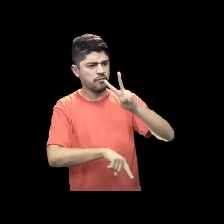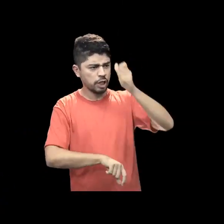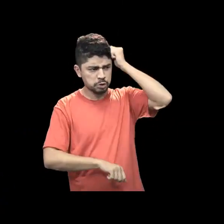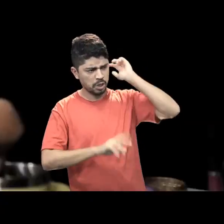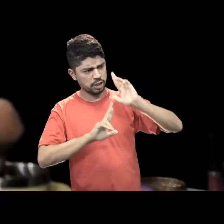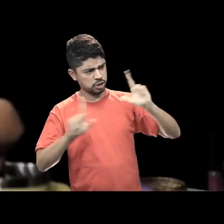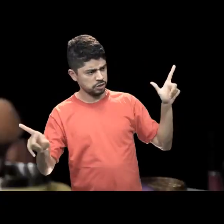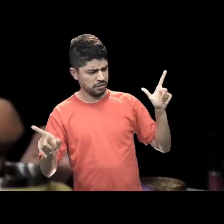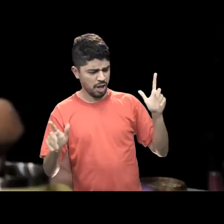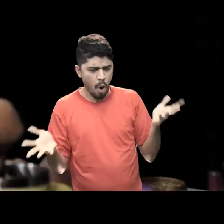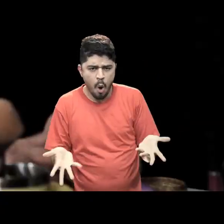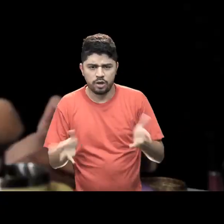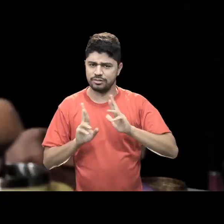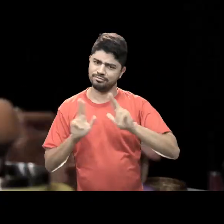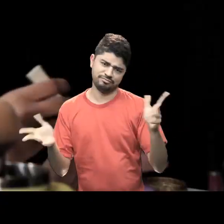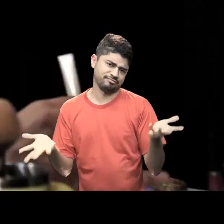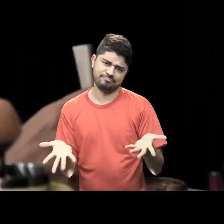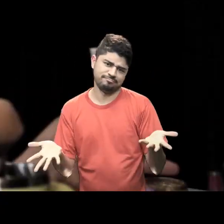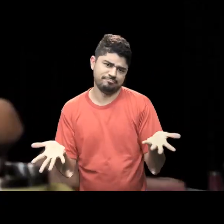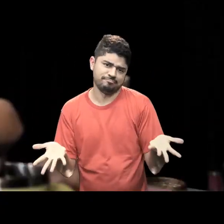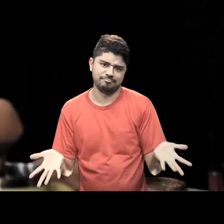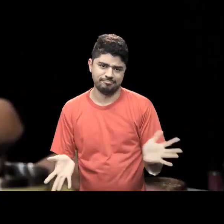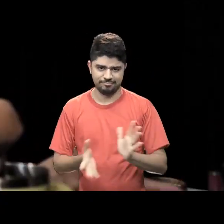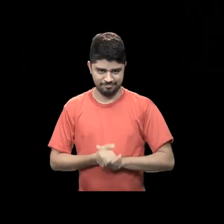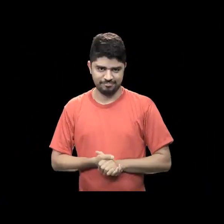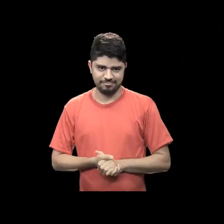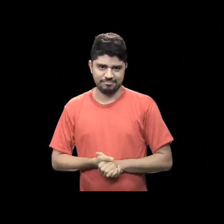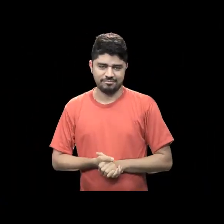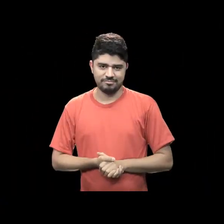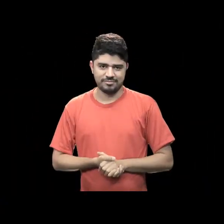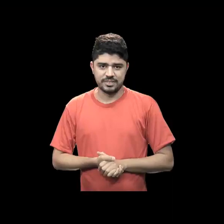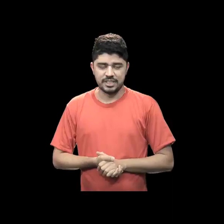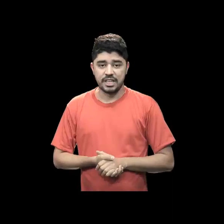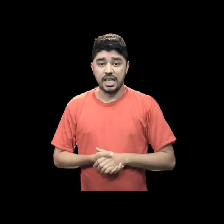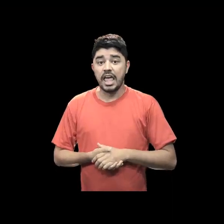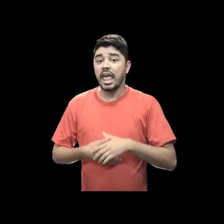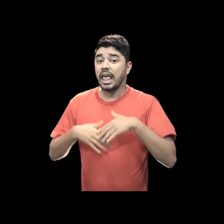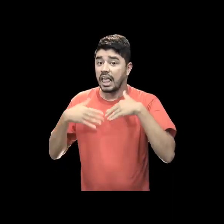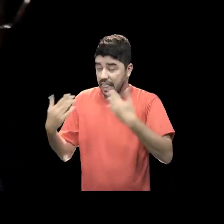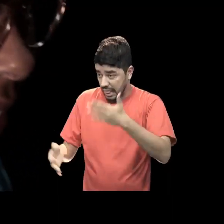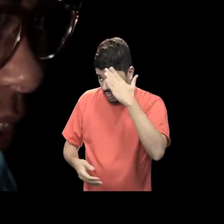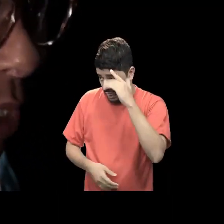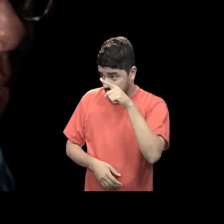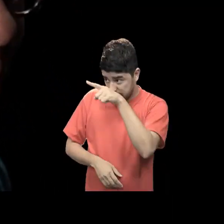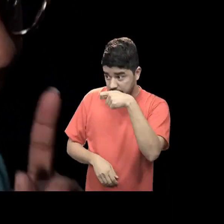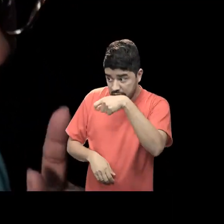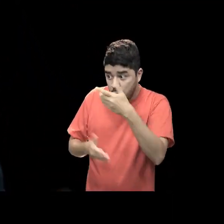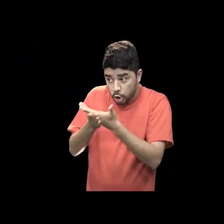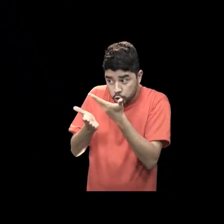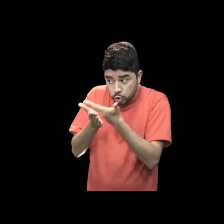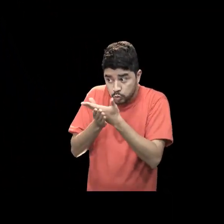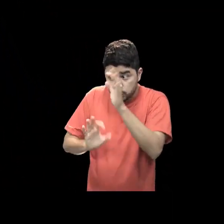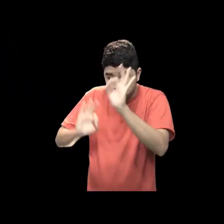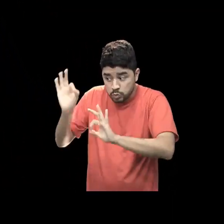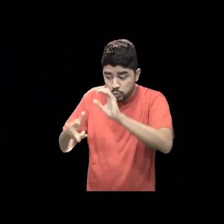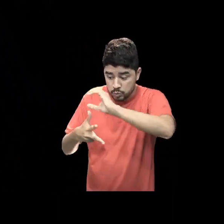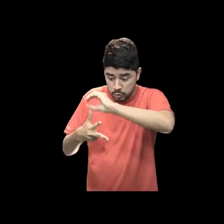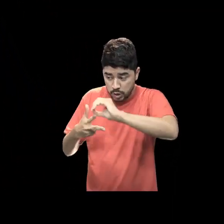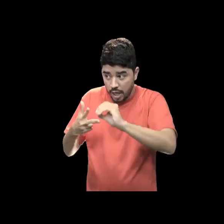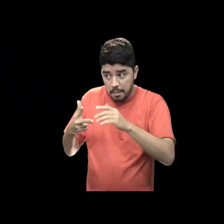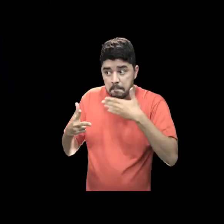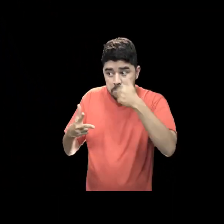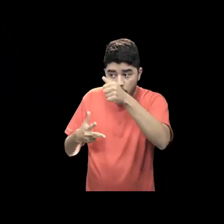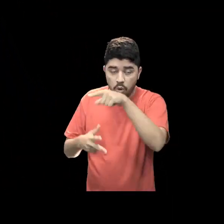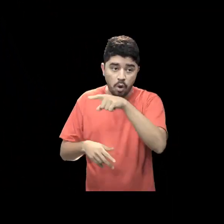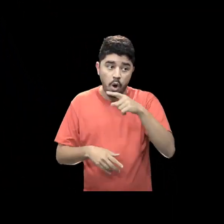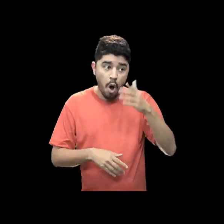que eu fiz! É, até porque são outros tempos, né, dona Márcia? Hum... Pois então, você precisa se preparar pra fazer um bom